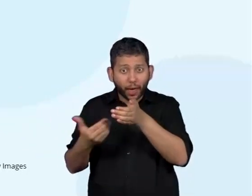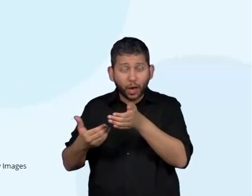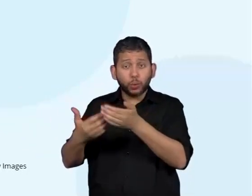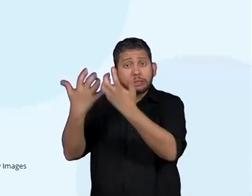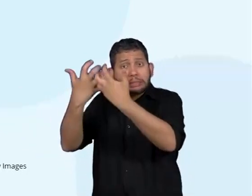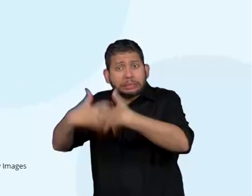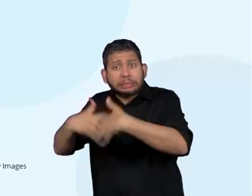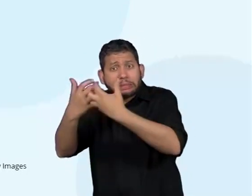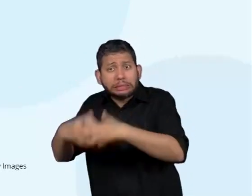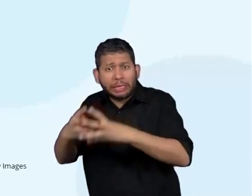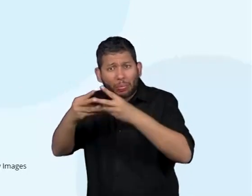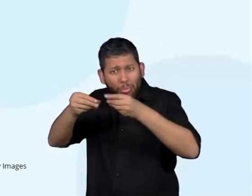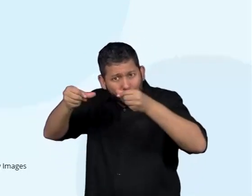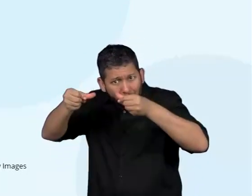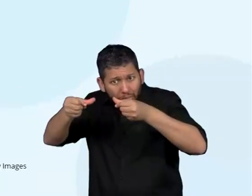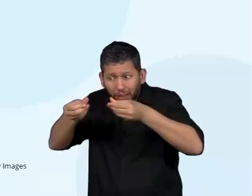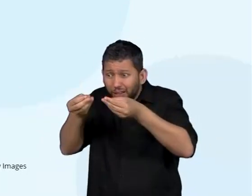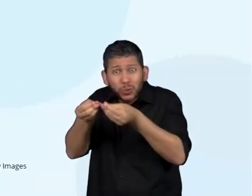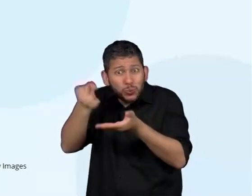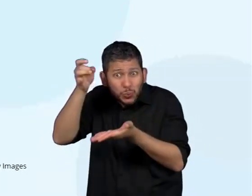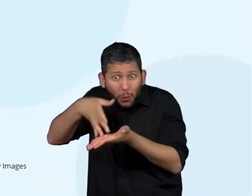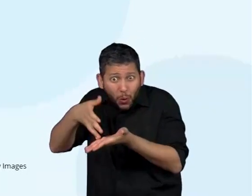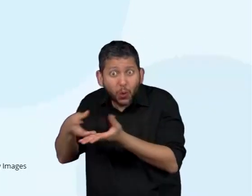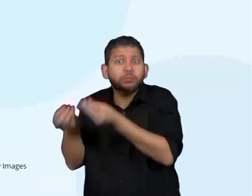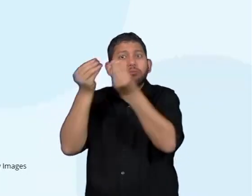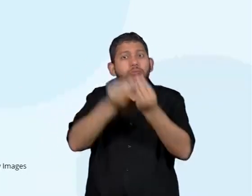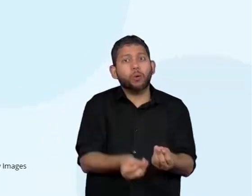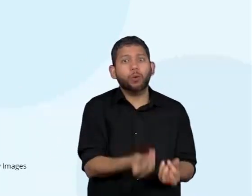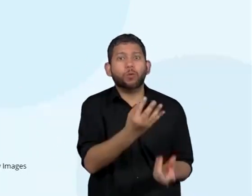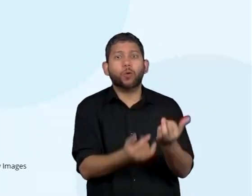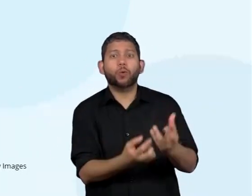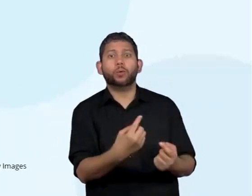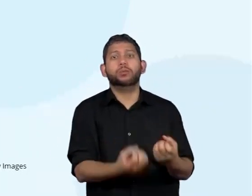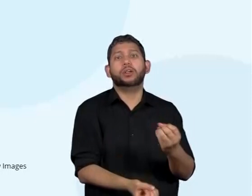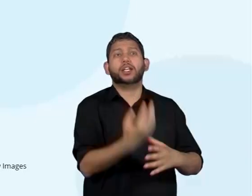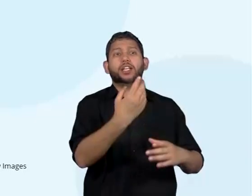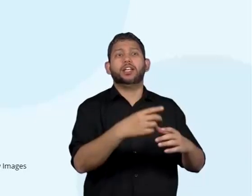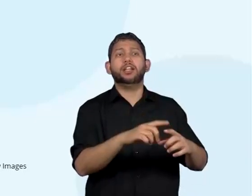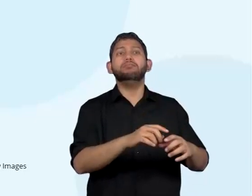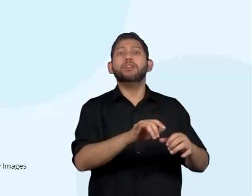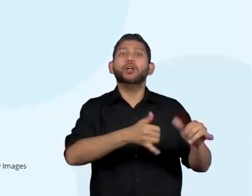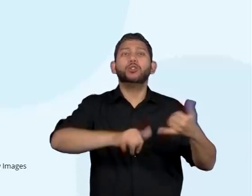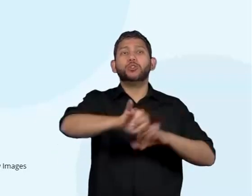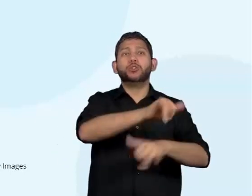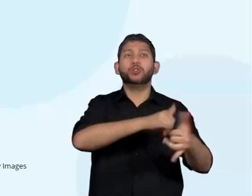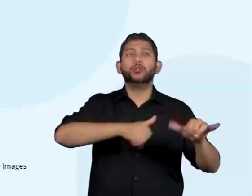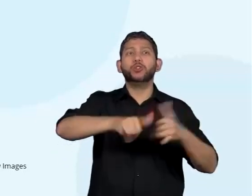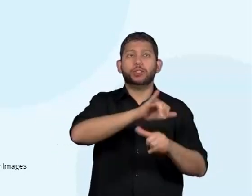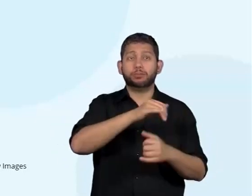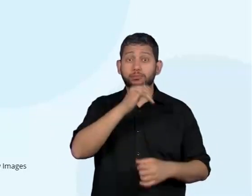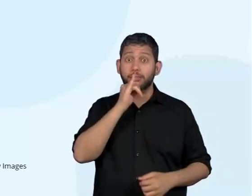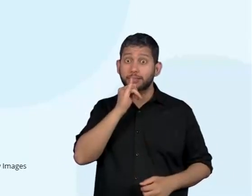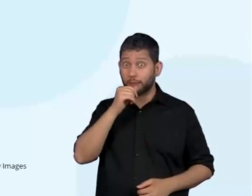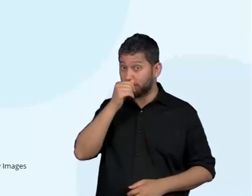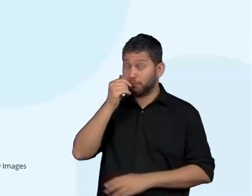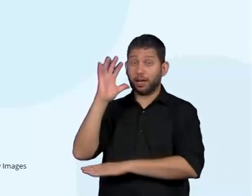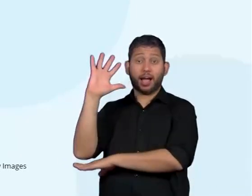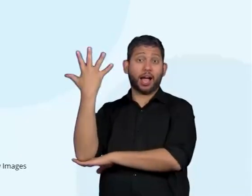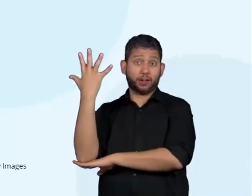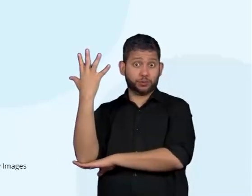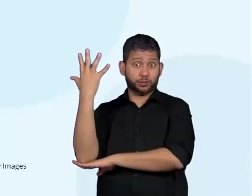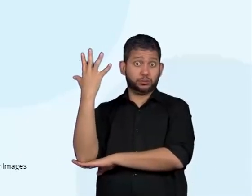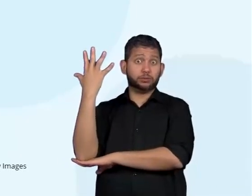ciclo de produção da biomassa a partir de materiais, ou seja, recursos naturais. Árvores e